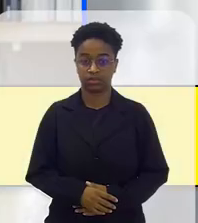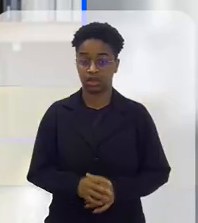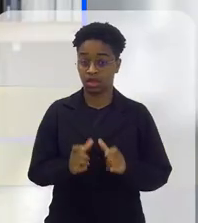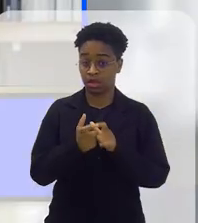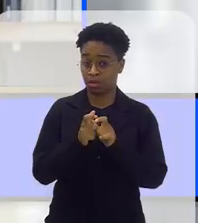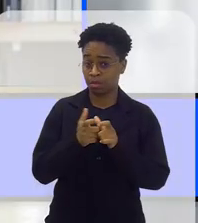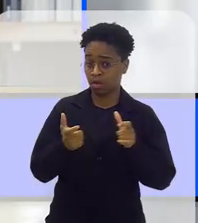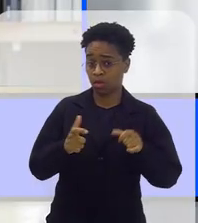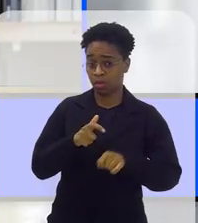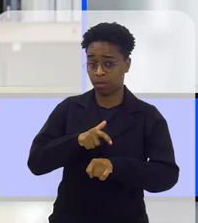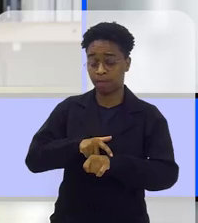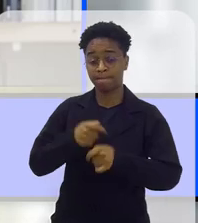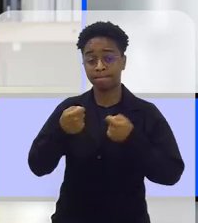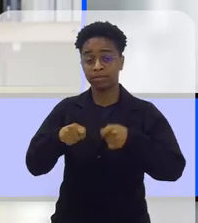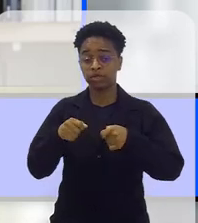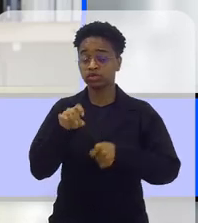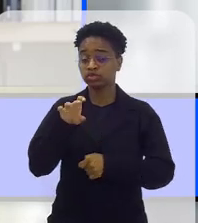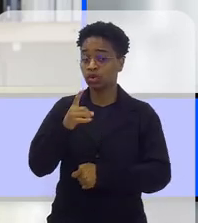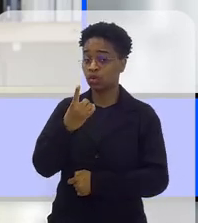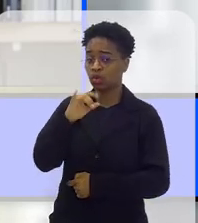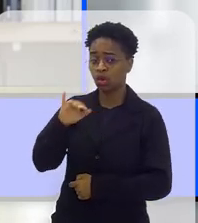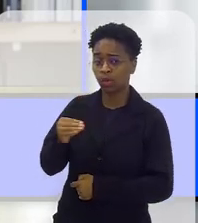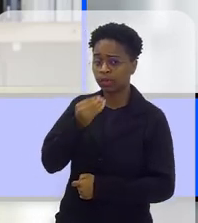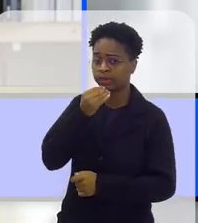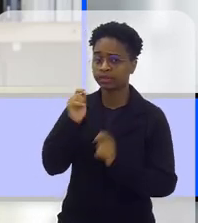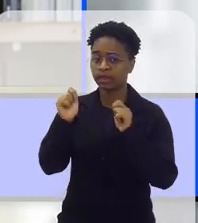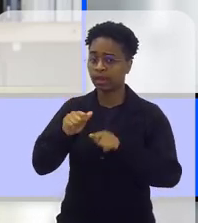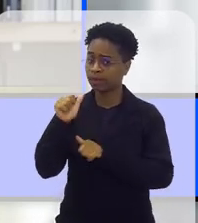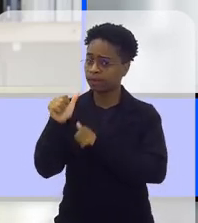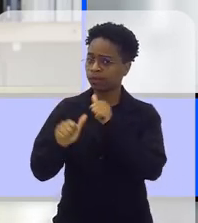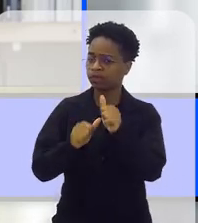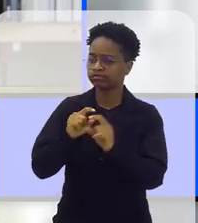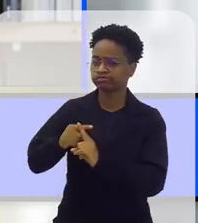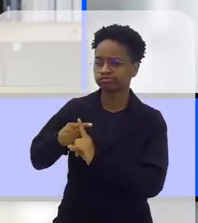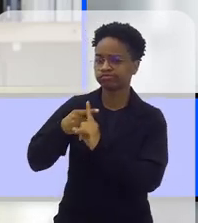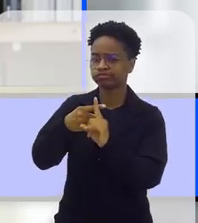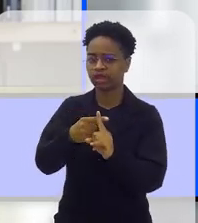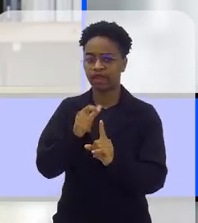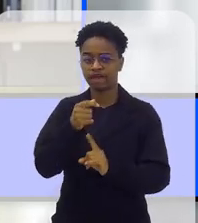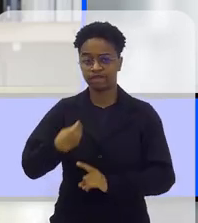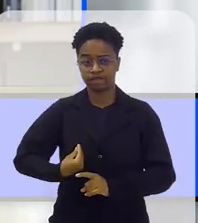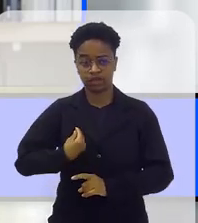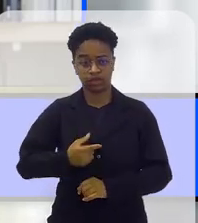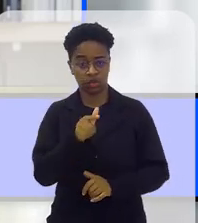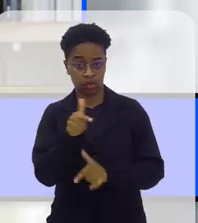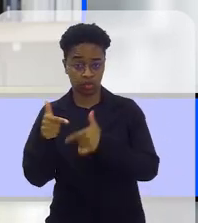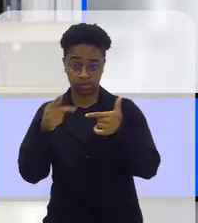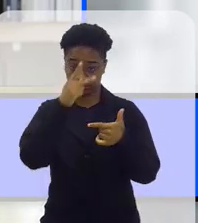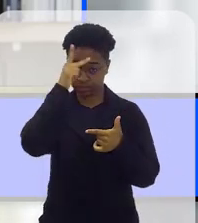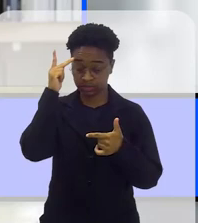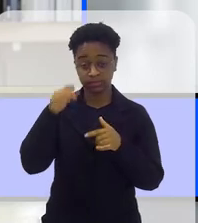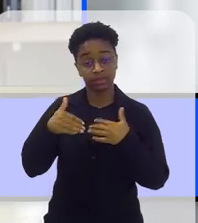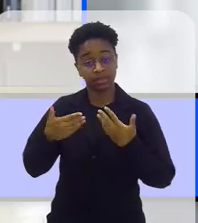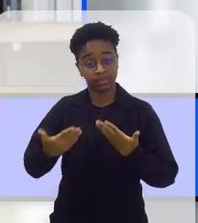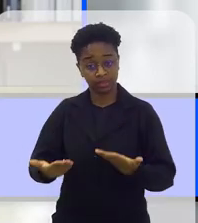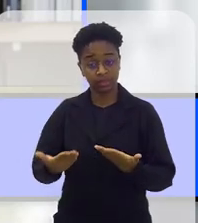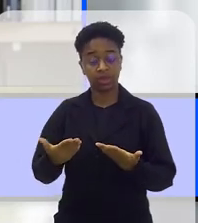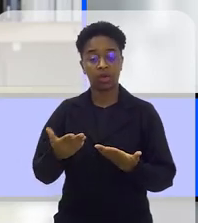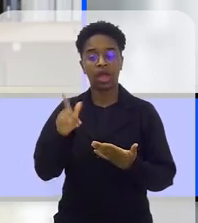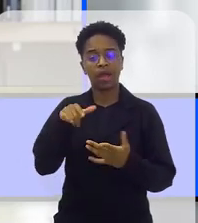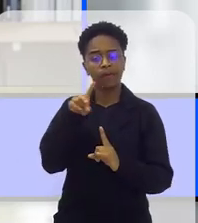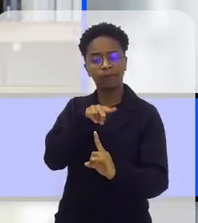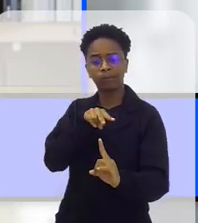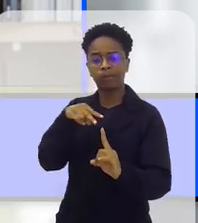Na maioria das vezes, basta uma oportunidade para mudar de forma positiva a vida de alguém. Essa, portanto,